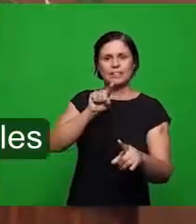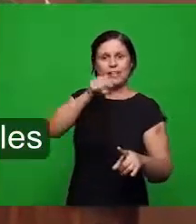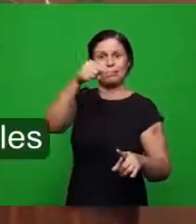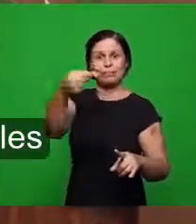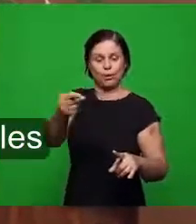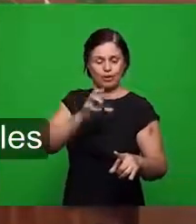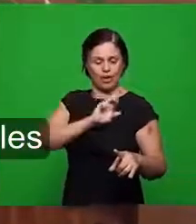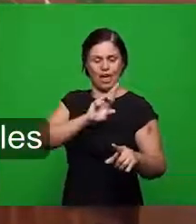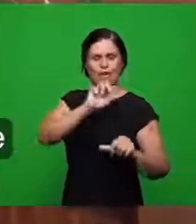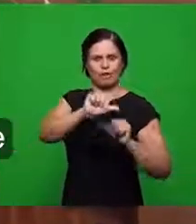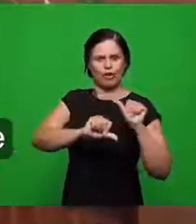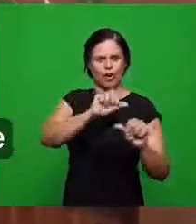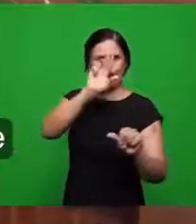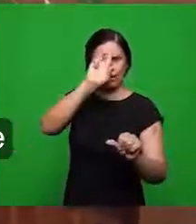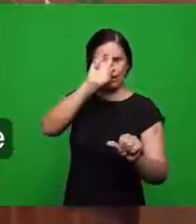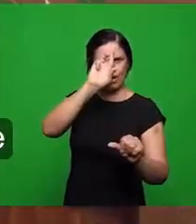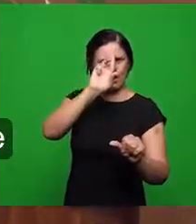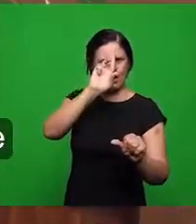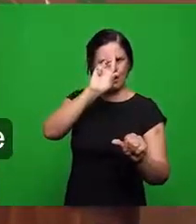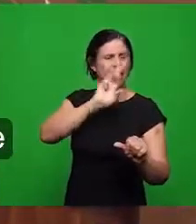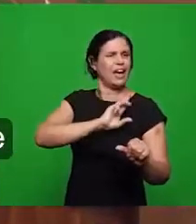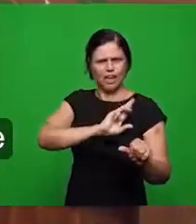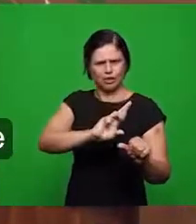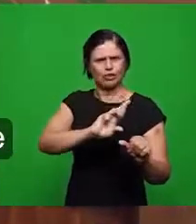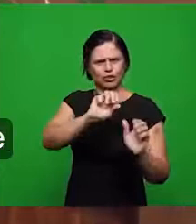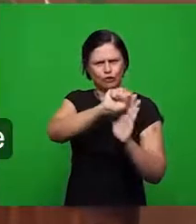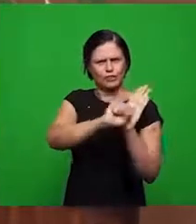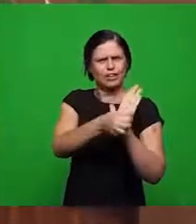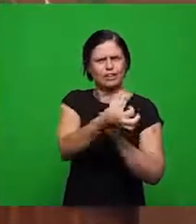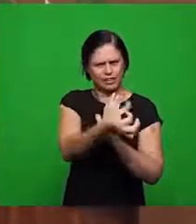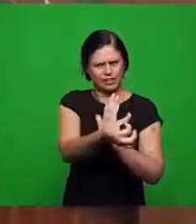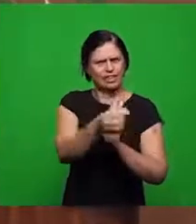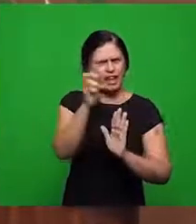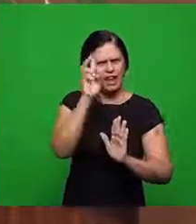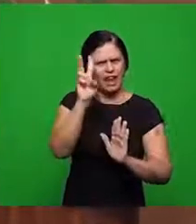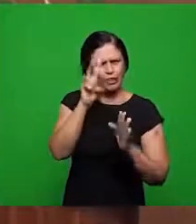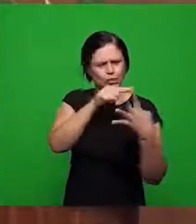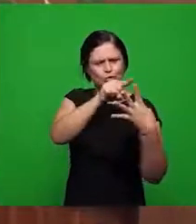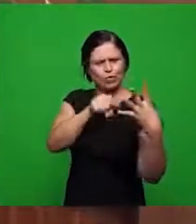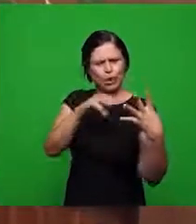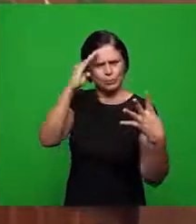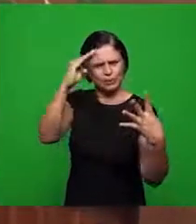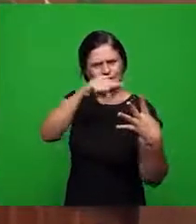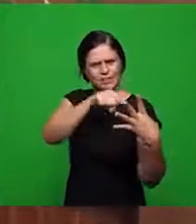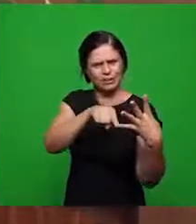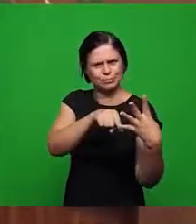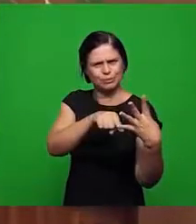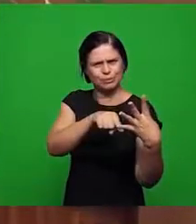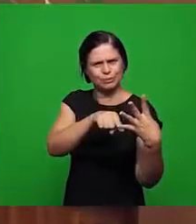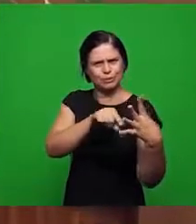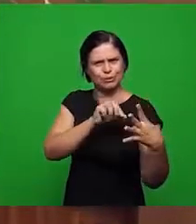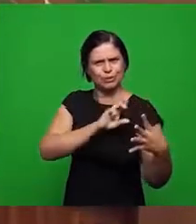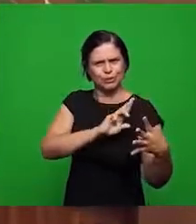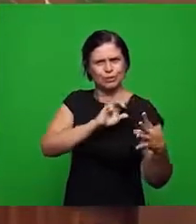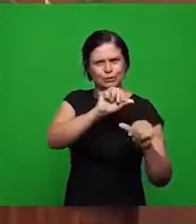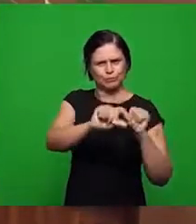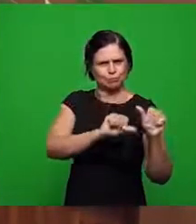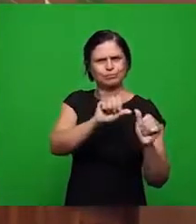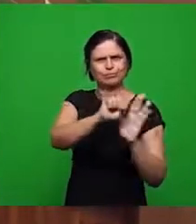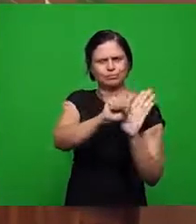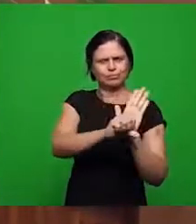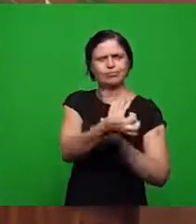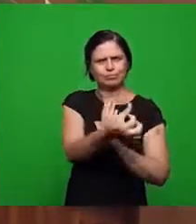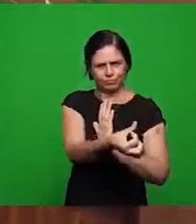reforma os quatro princípios da reforma exatamente foram aqueles que foram trazidos que nós já bem conhecemos